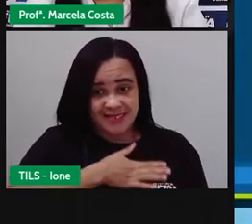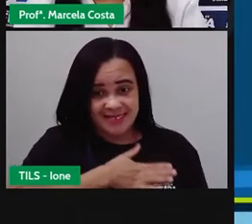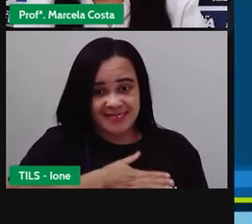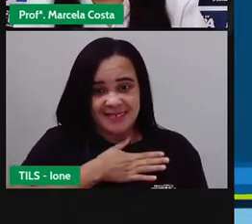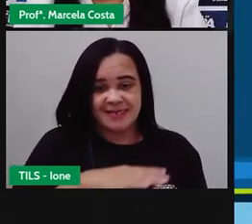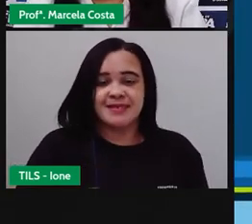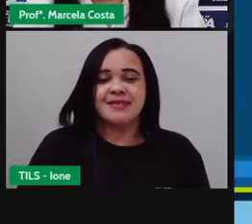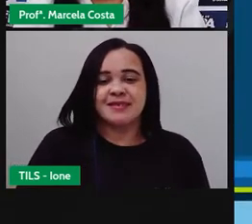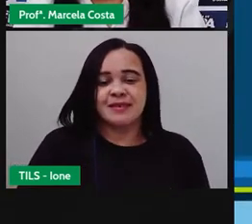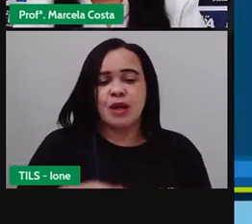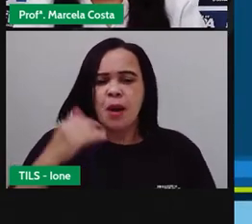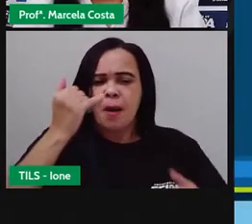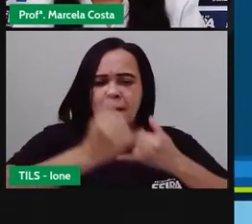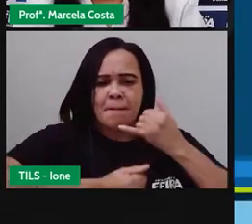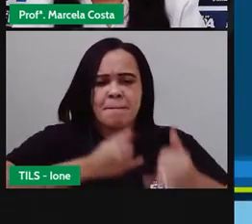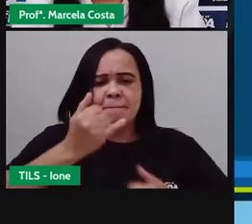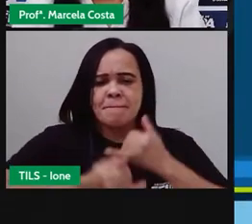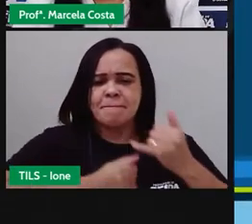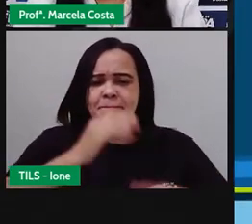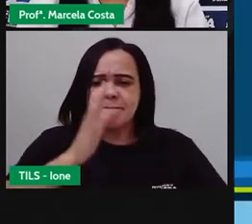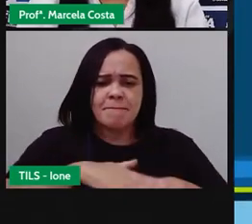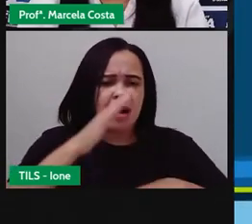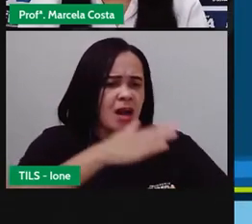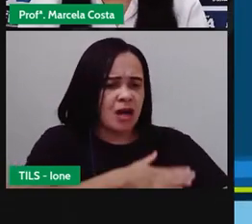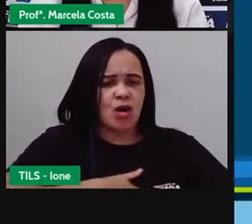qual o seu brinquedo favorito